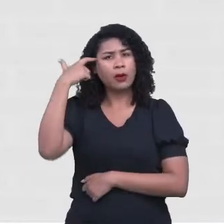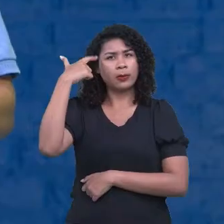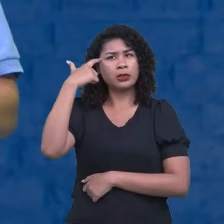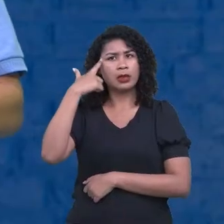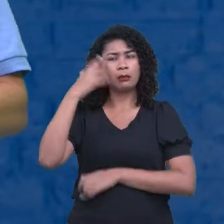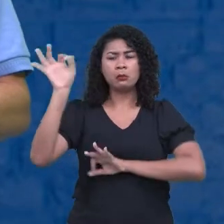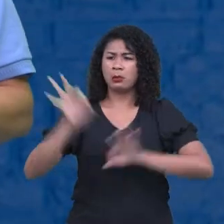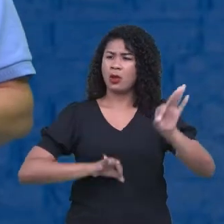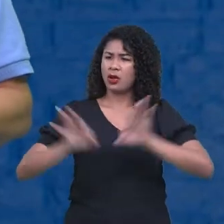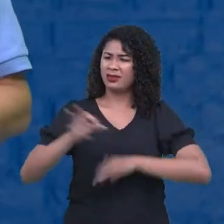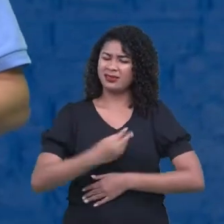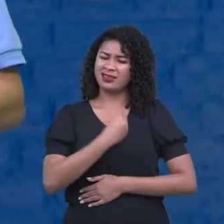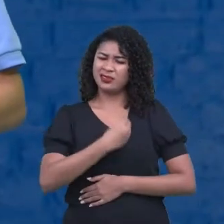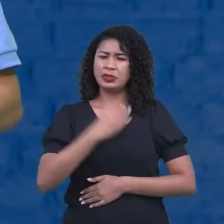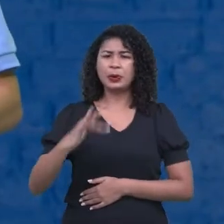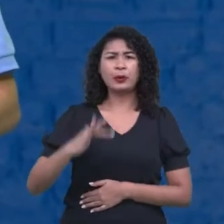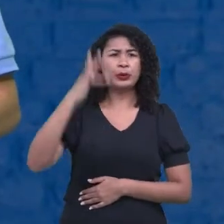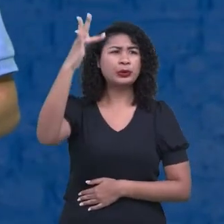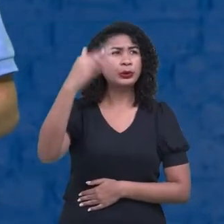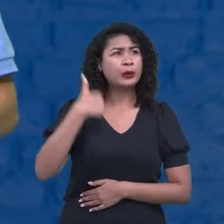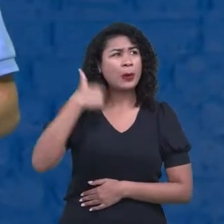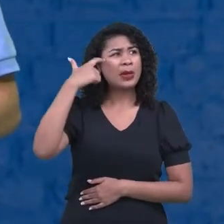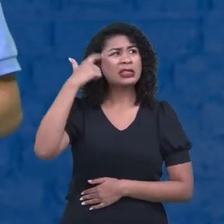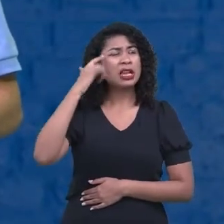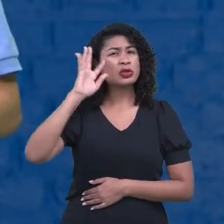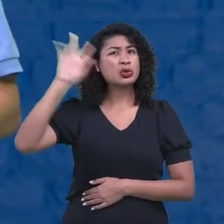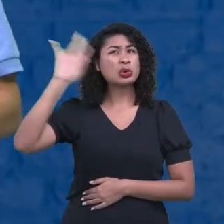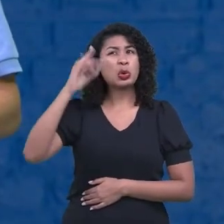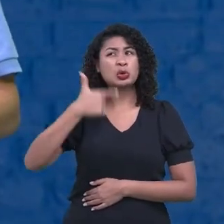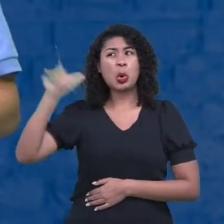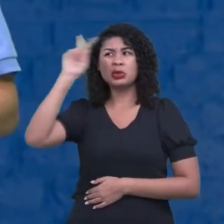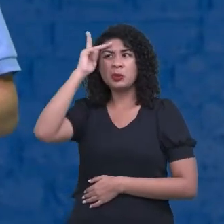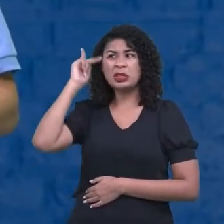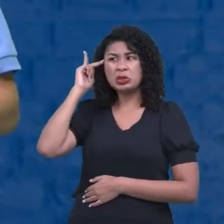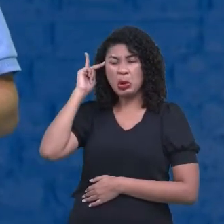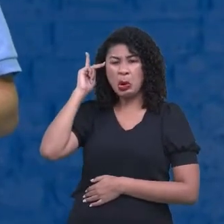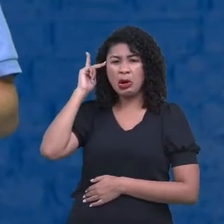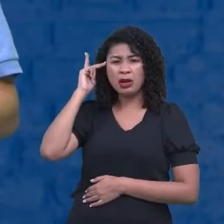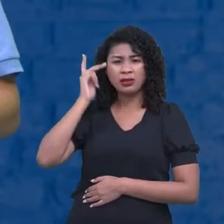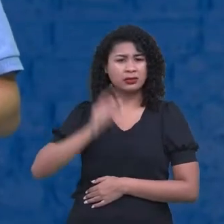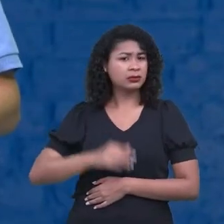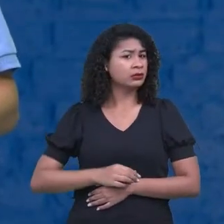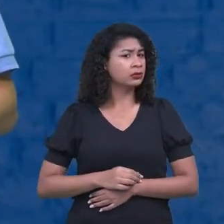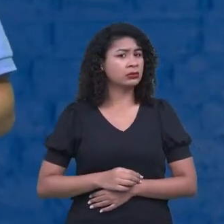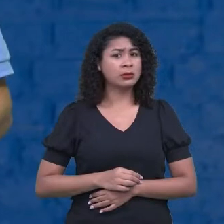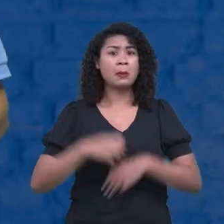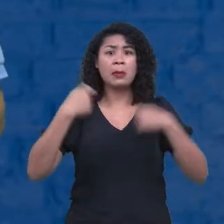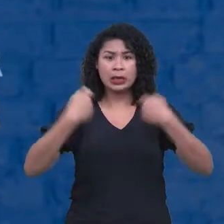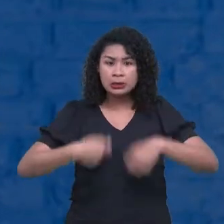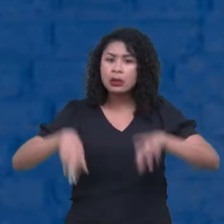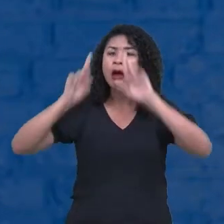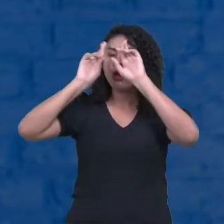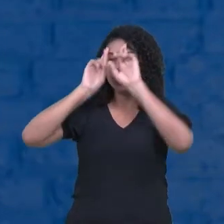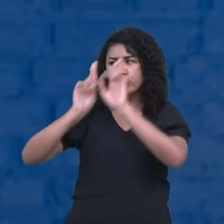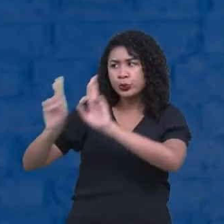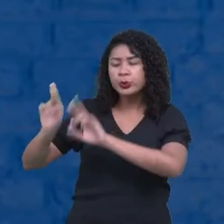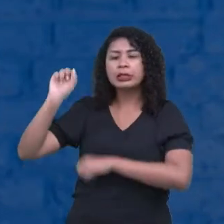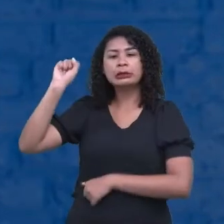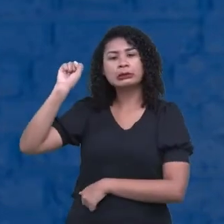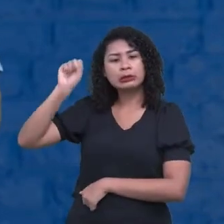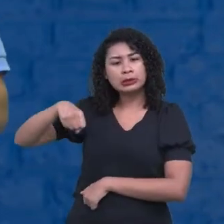meu projeto de vida pisando nos sonhos dos outros. Nós temos que ter o quê? O respeito, cuidar do outro, né?